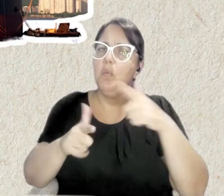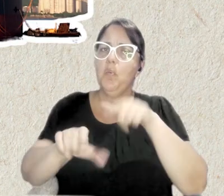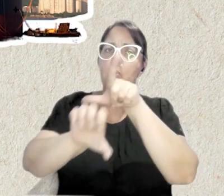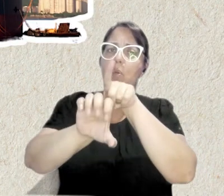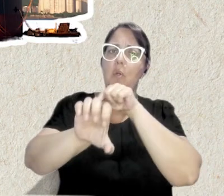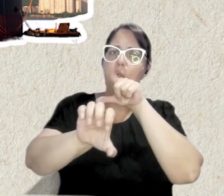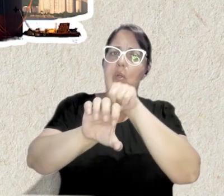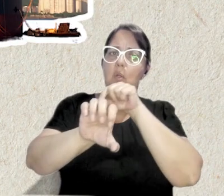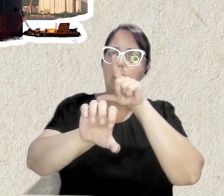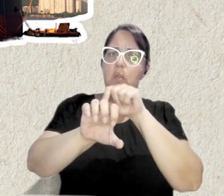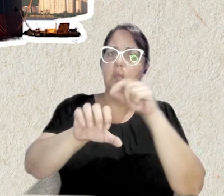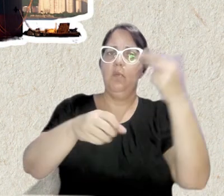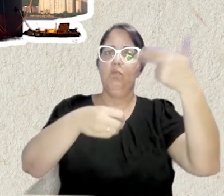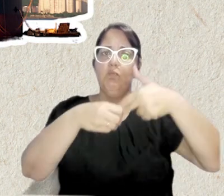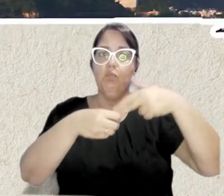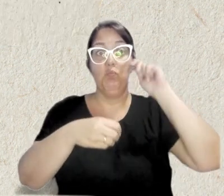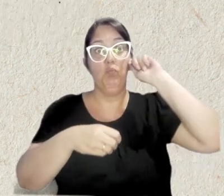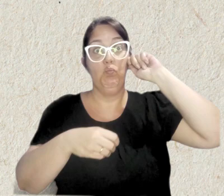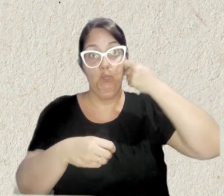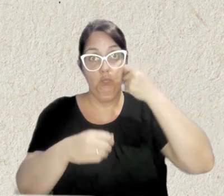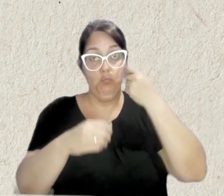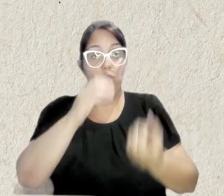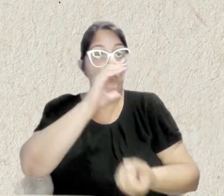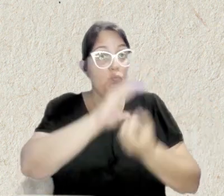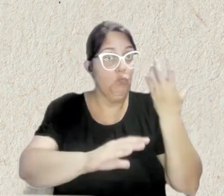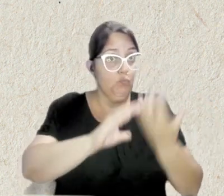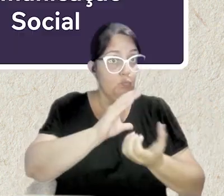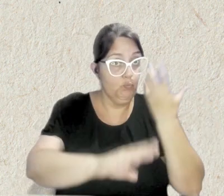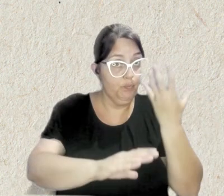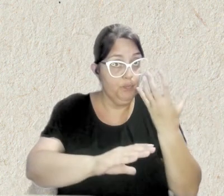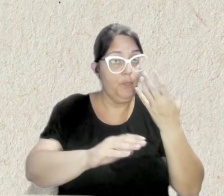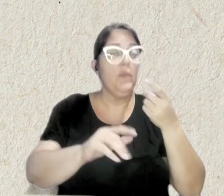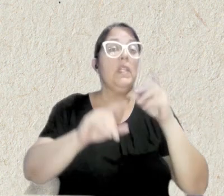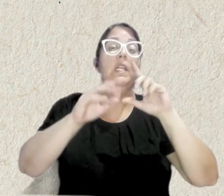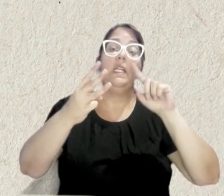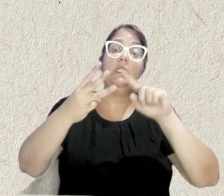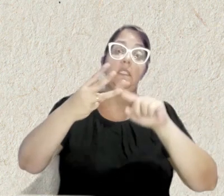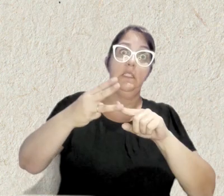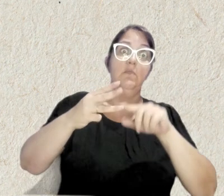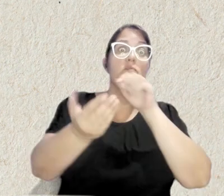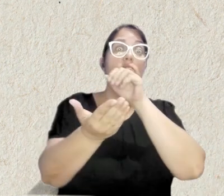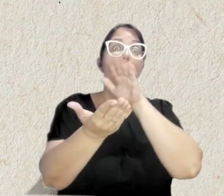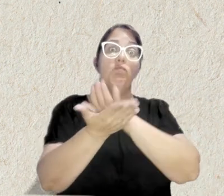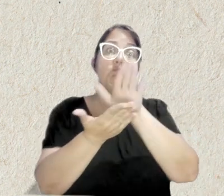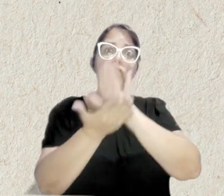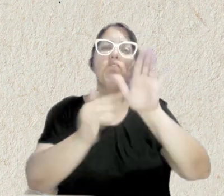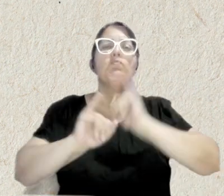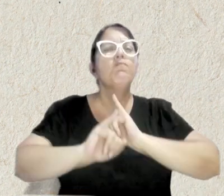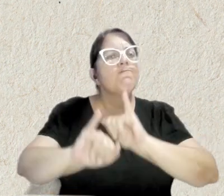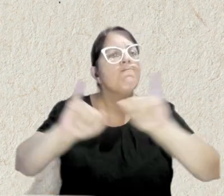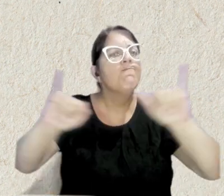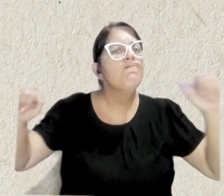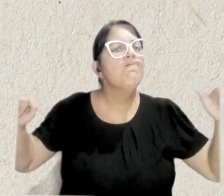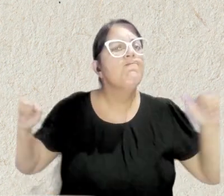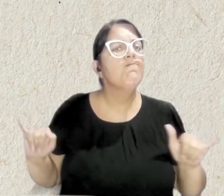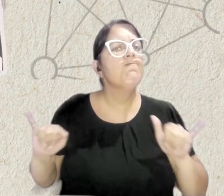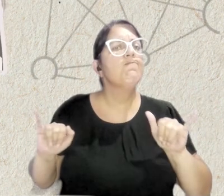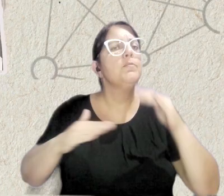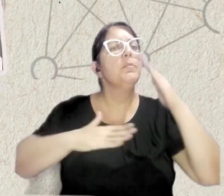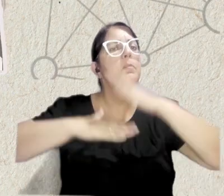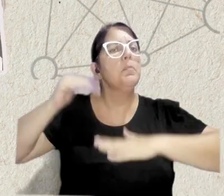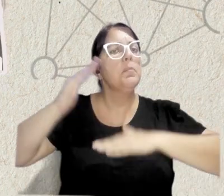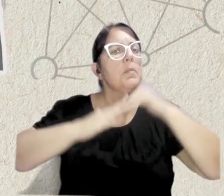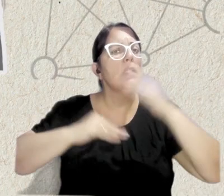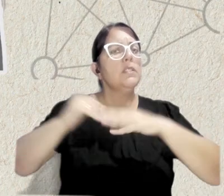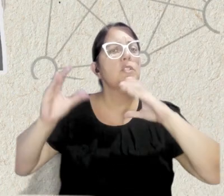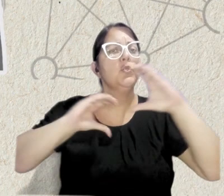empreendimentos petrolíferos. Eixo 3 – Publicizar, cujo objetivo é promover ações de